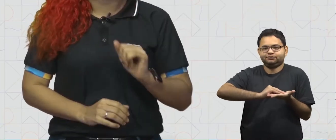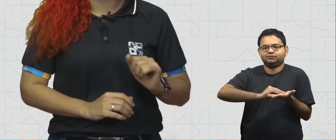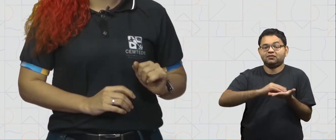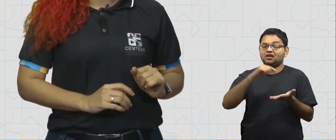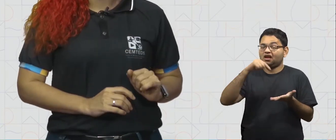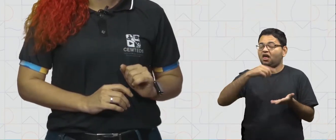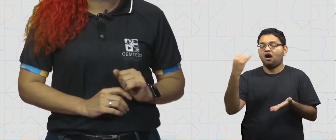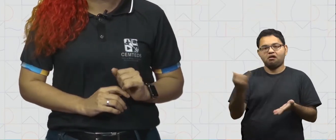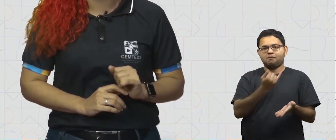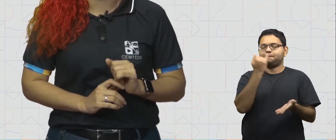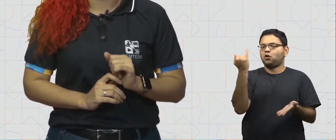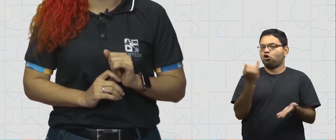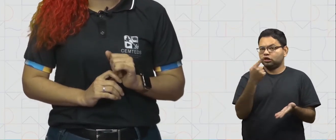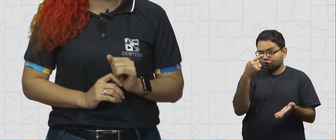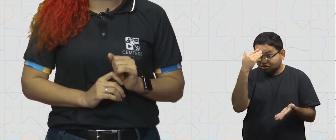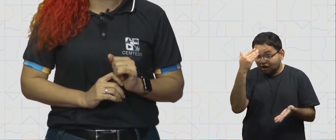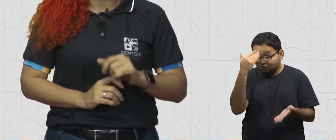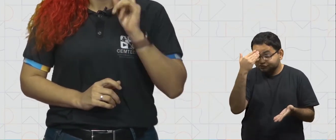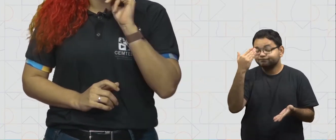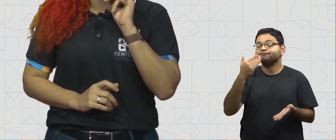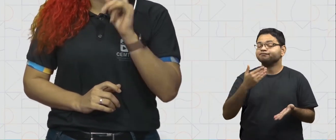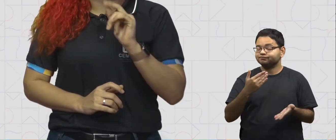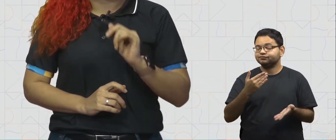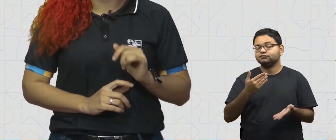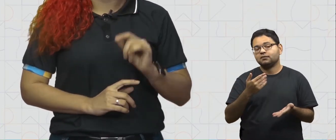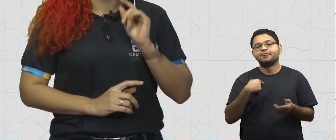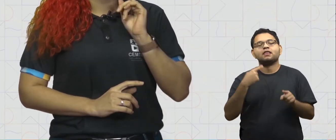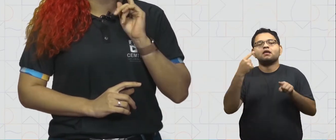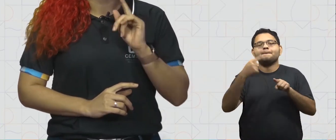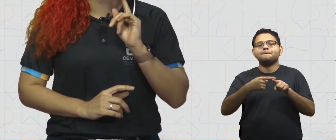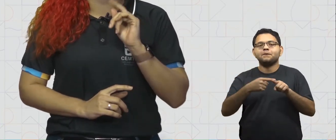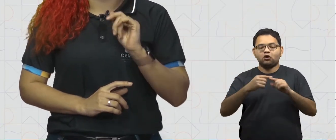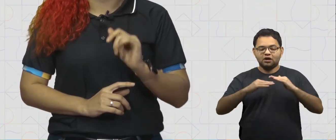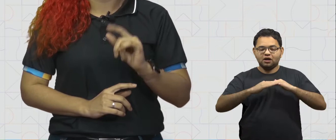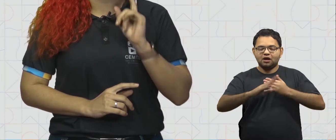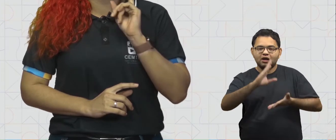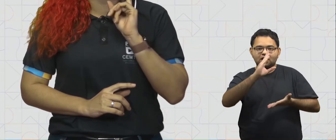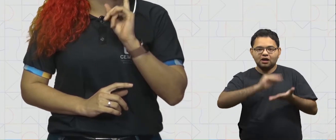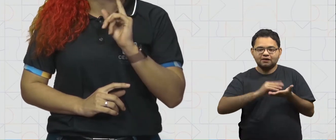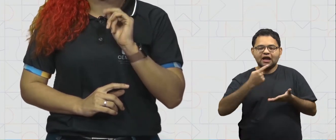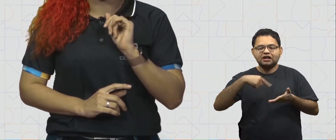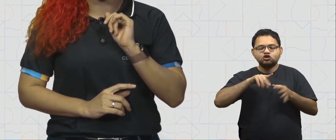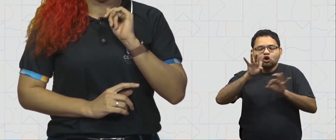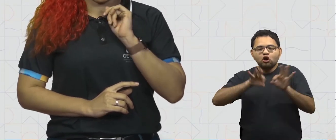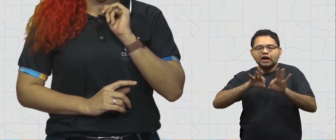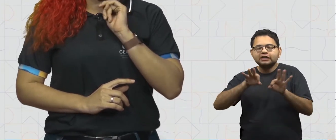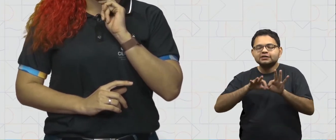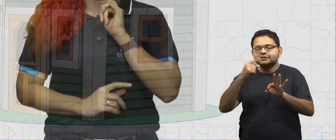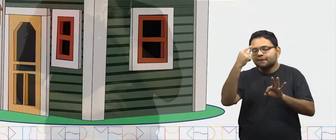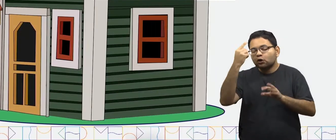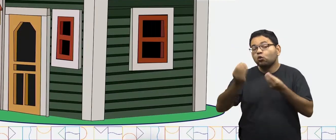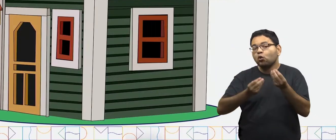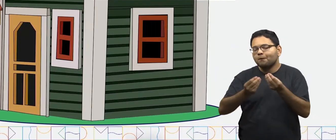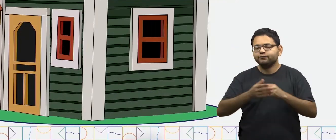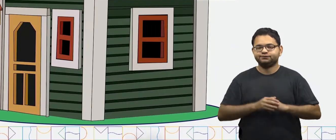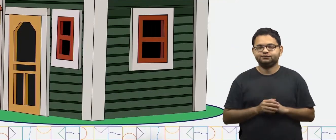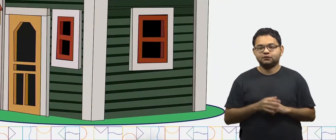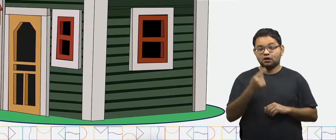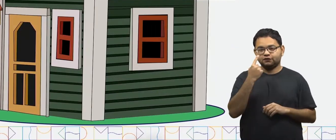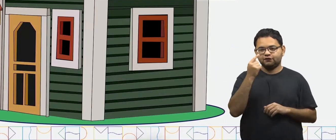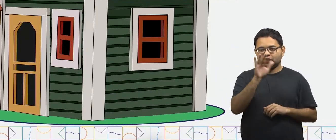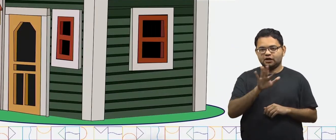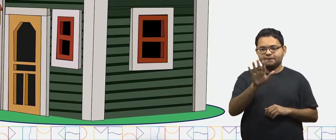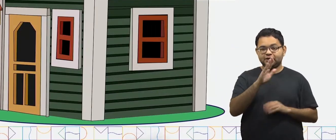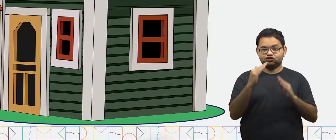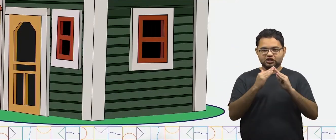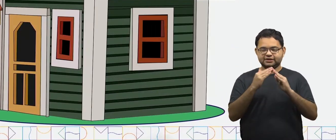E essa etapa é muito importante, sabia? Pois é nela que planejamos como a nossa construção vai ficar. Se olharmos